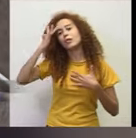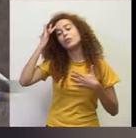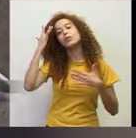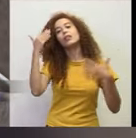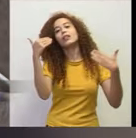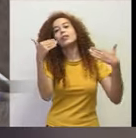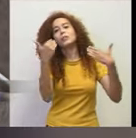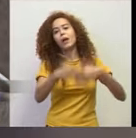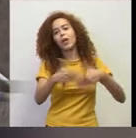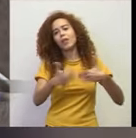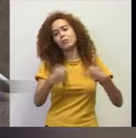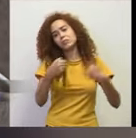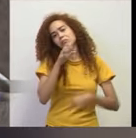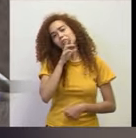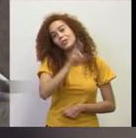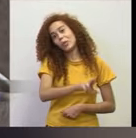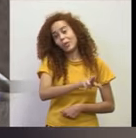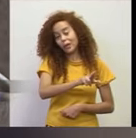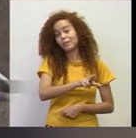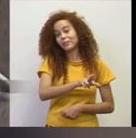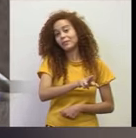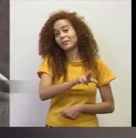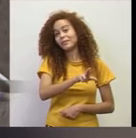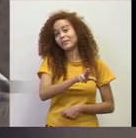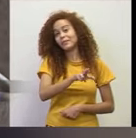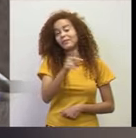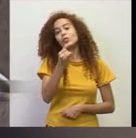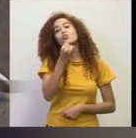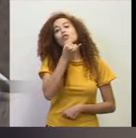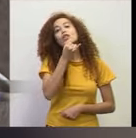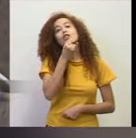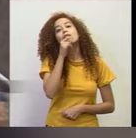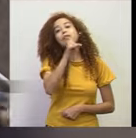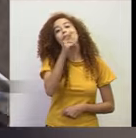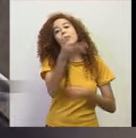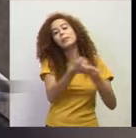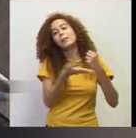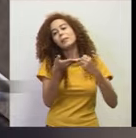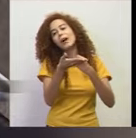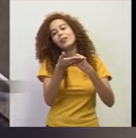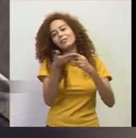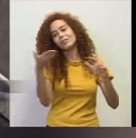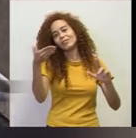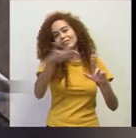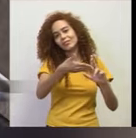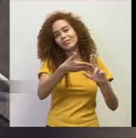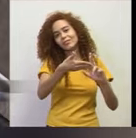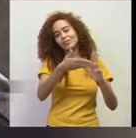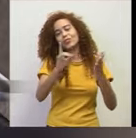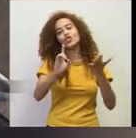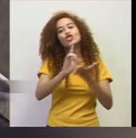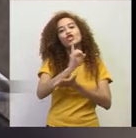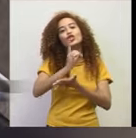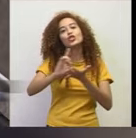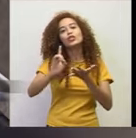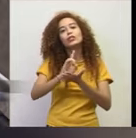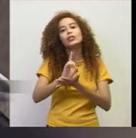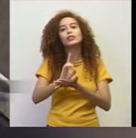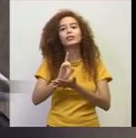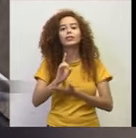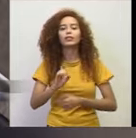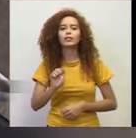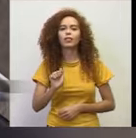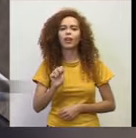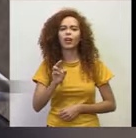naquele momento, tiveram que responder. A partir do exemplo que tomava como referência o dicionário Aurelia.